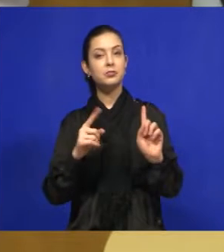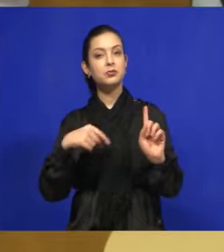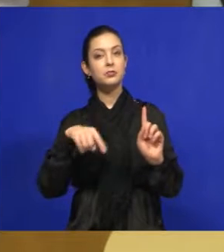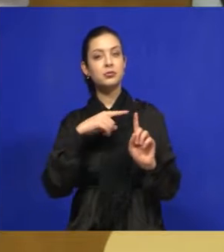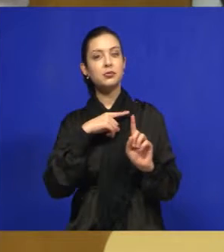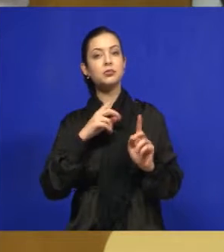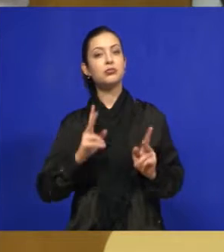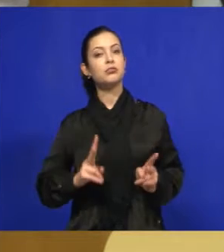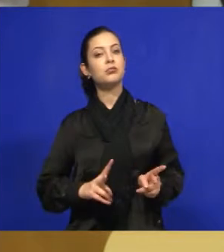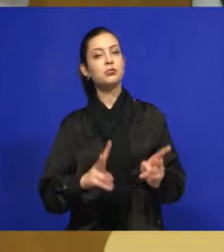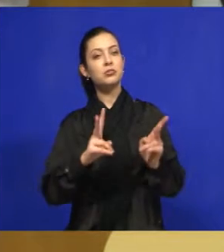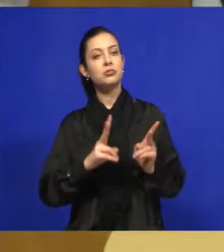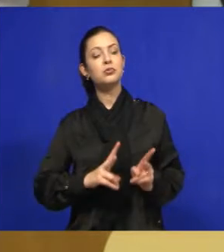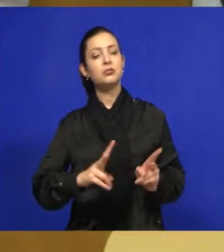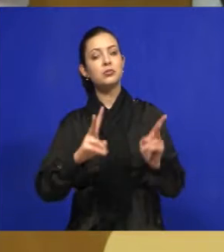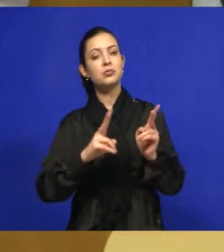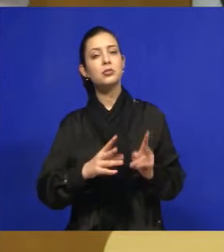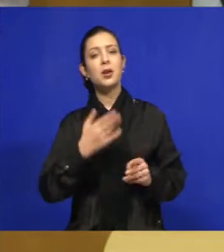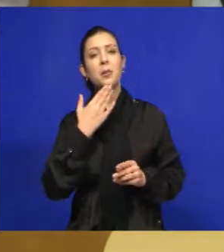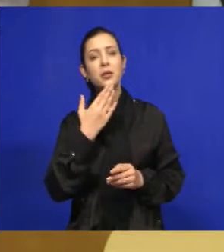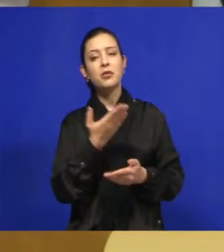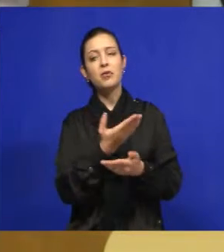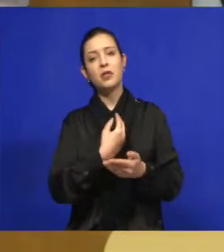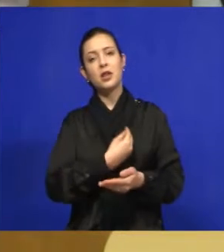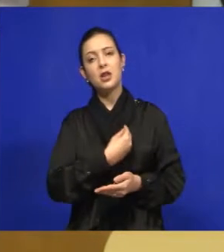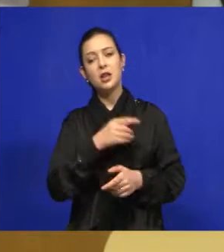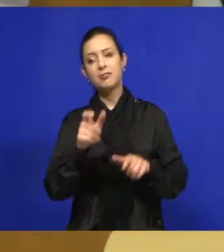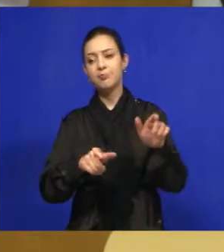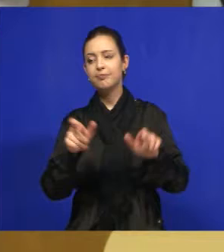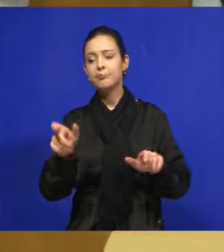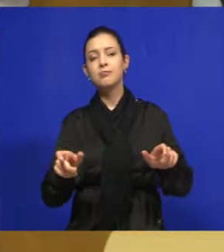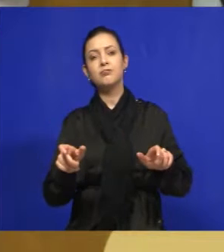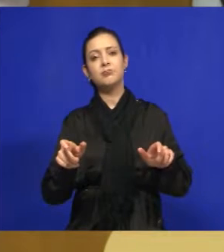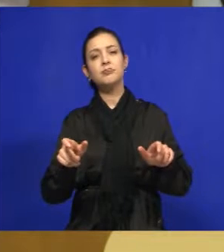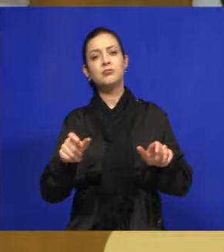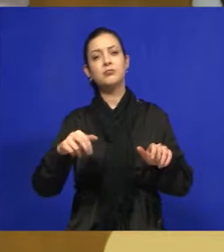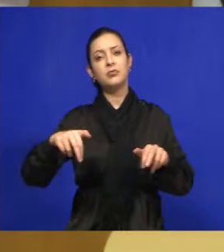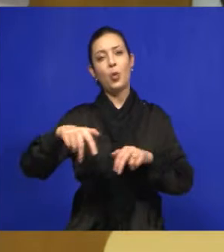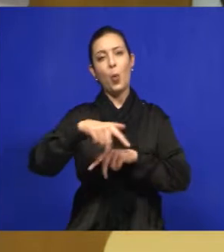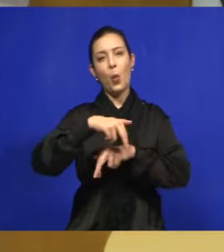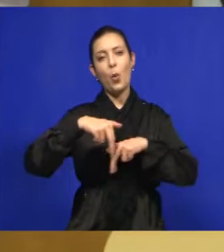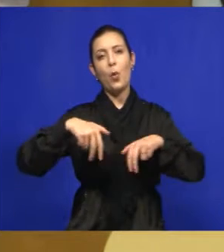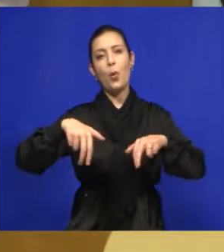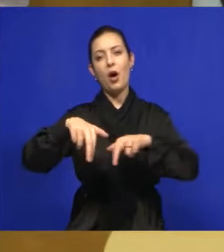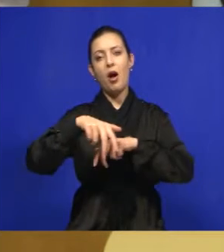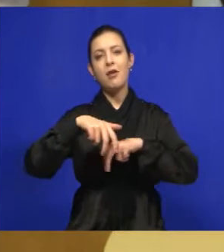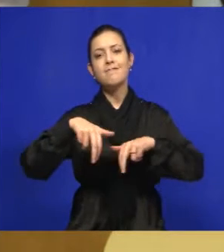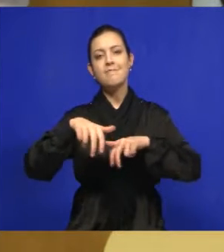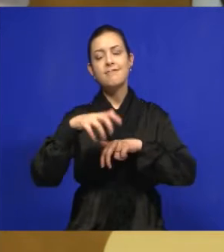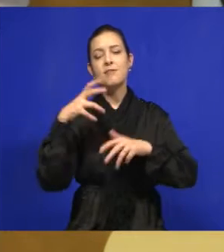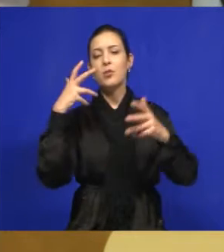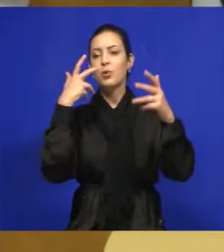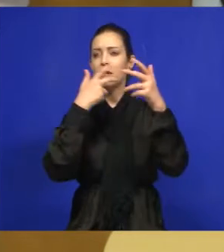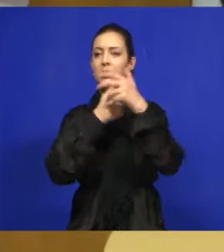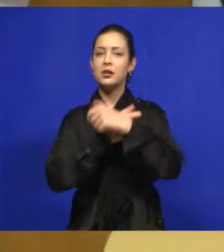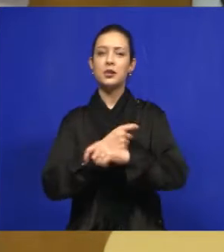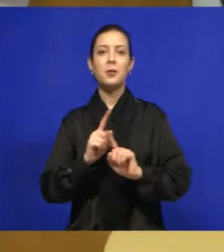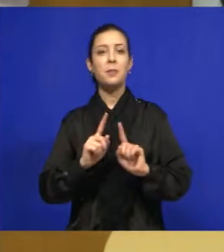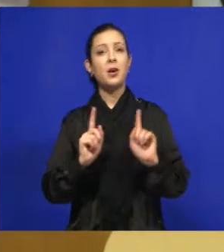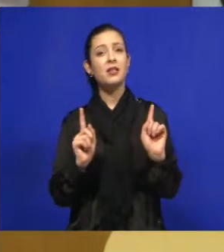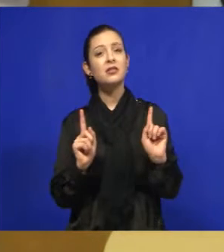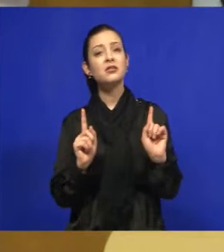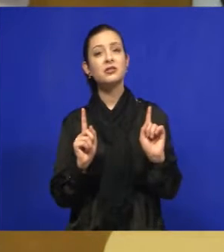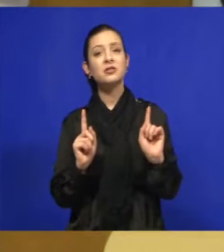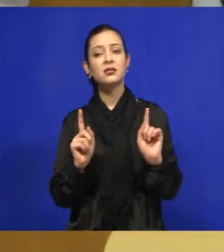continuamos o nosso pedido para que os moradores daquela região, quem transita por aquela praça, é uma praça muito bonita, mas,